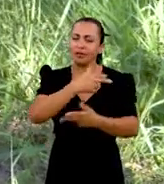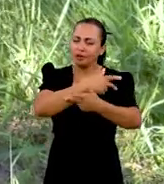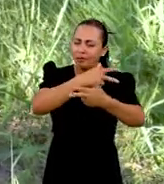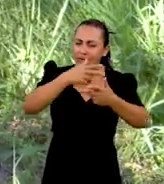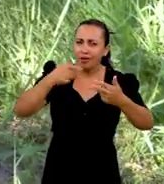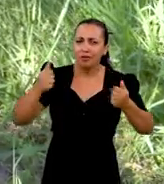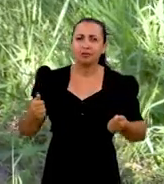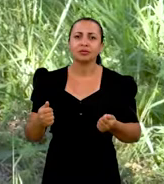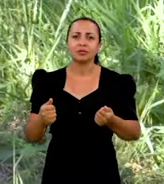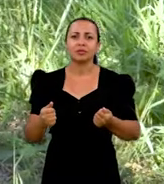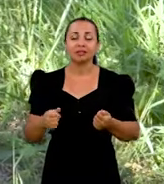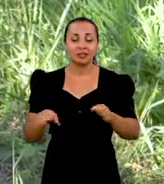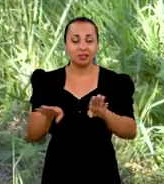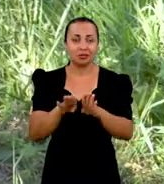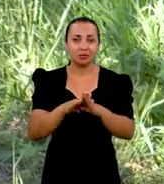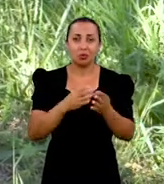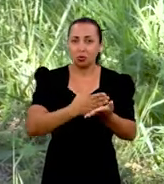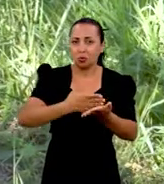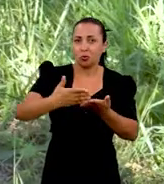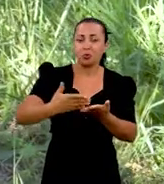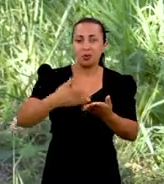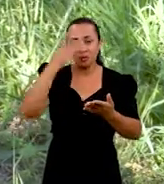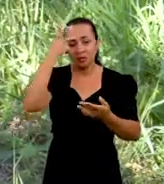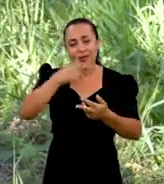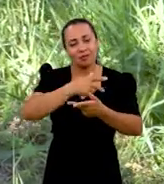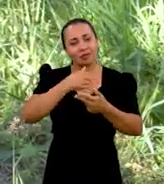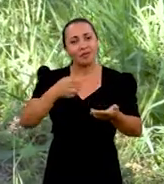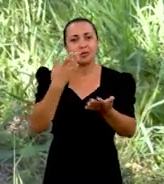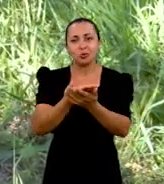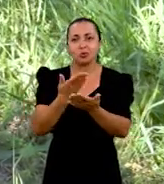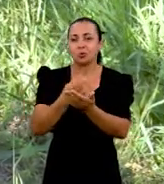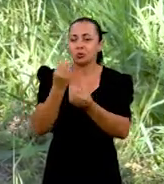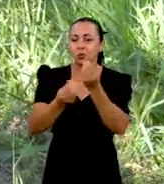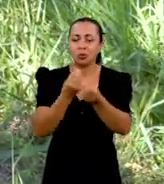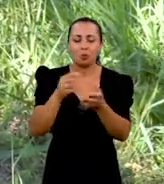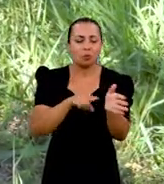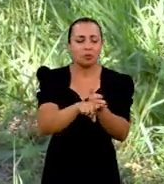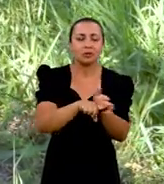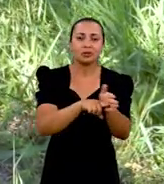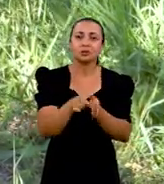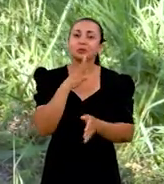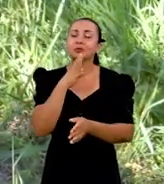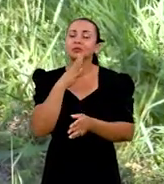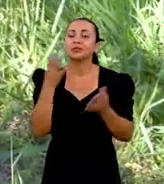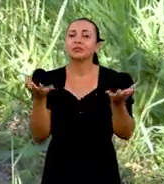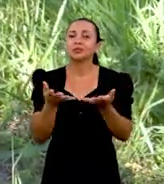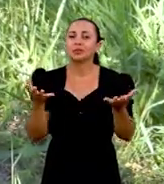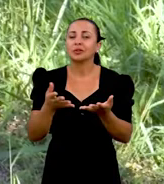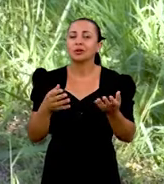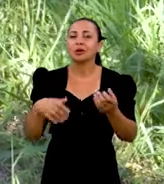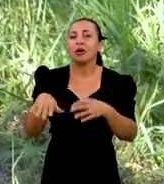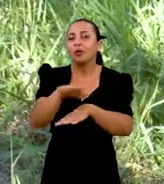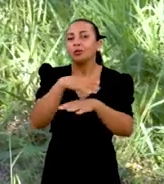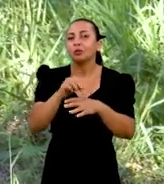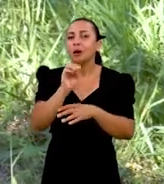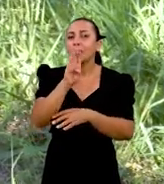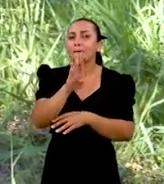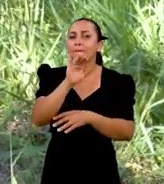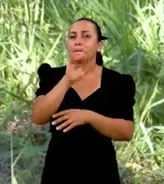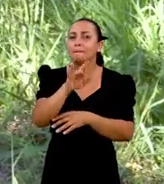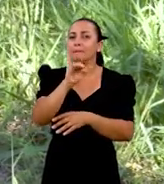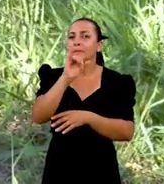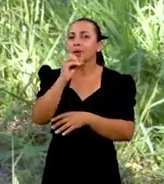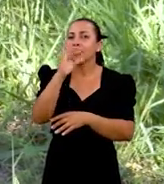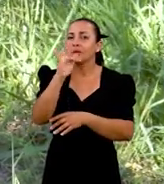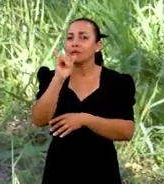espécies. O espaço também é ponto de partida para diversos estudos, como uma pesquisa que vamos conhecer agora sobre as briófitas,